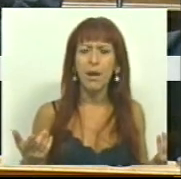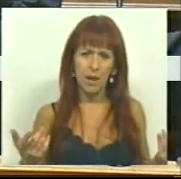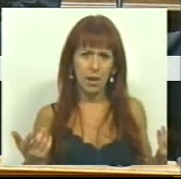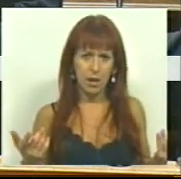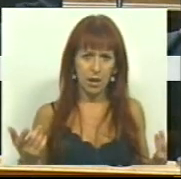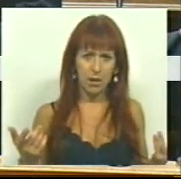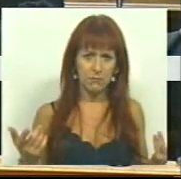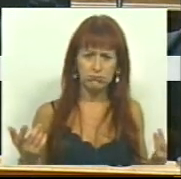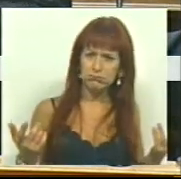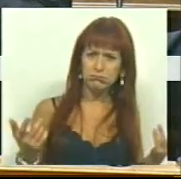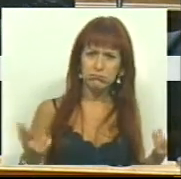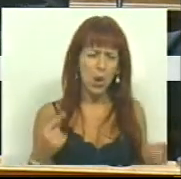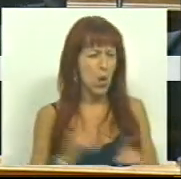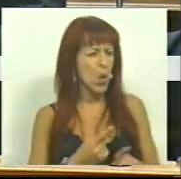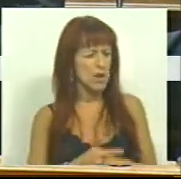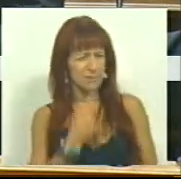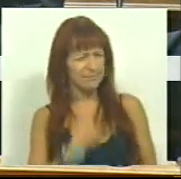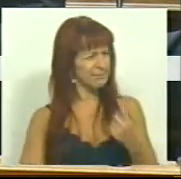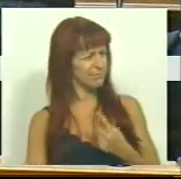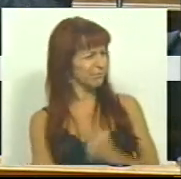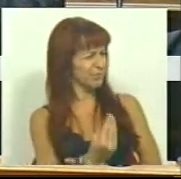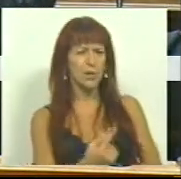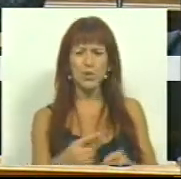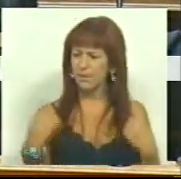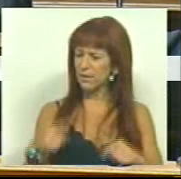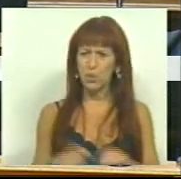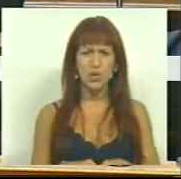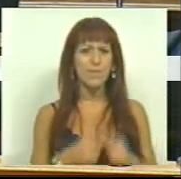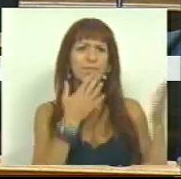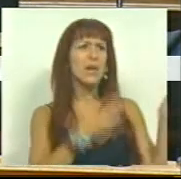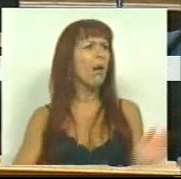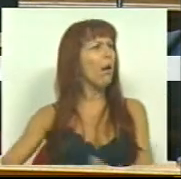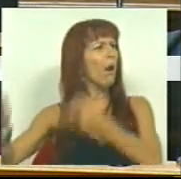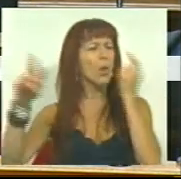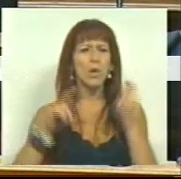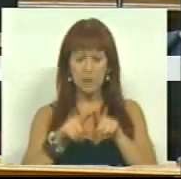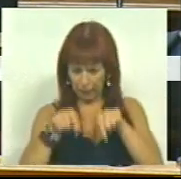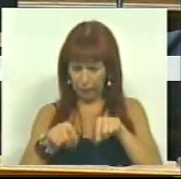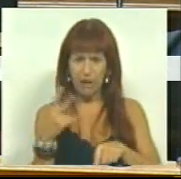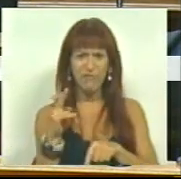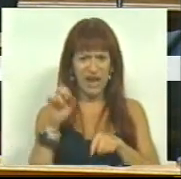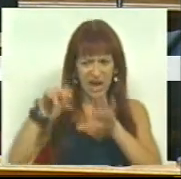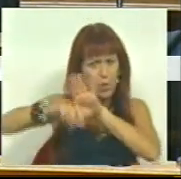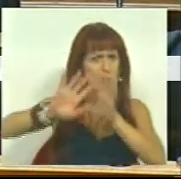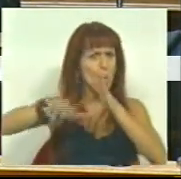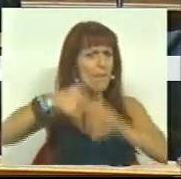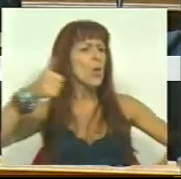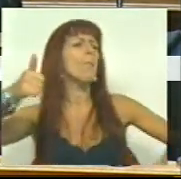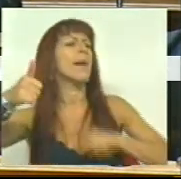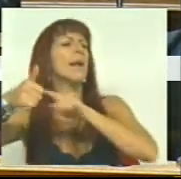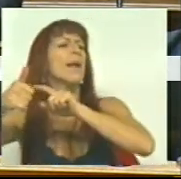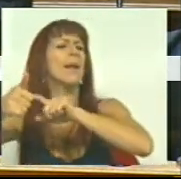tem esta coisa bizarra de transportar no ventre um ovo envenenado, um plano B,